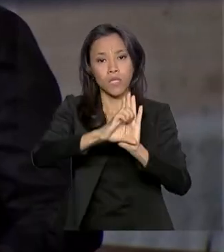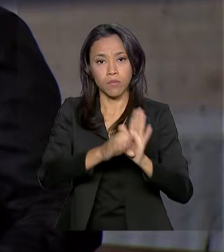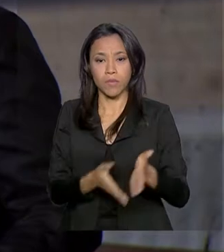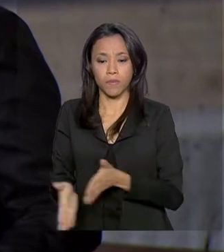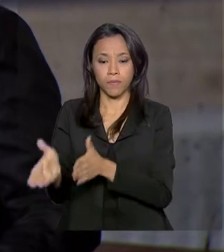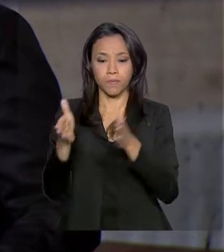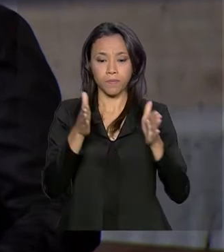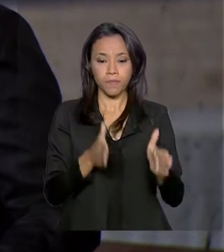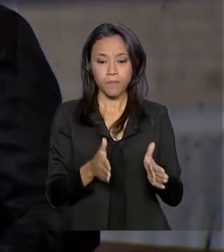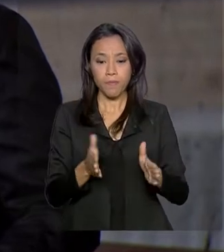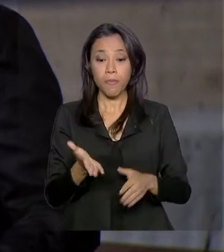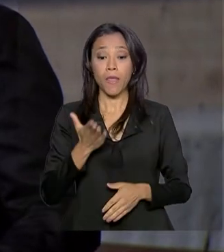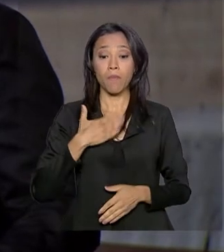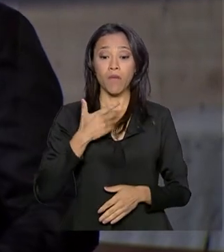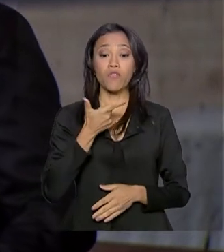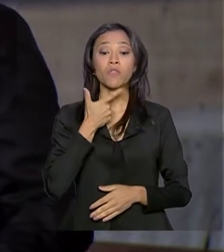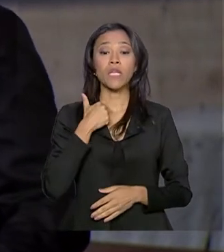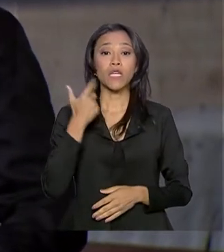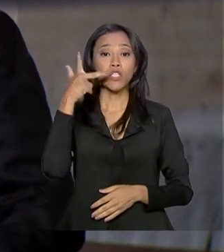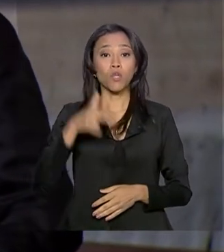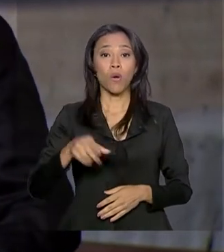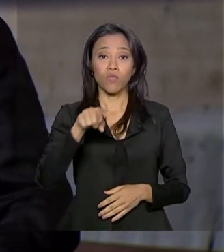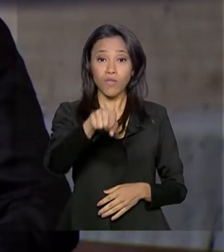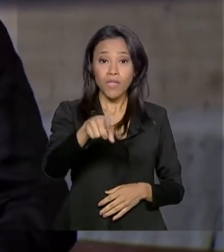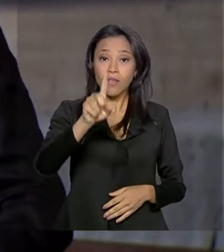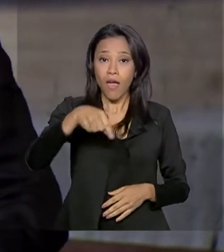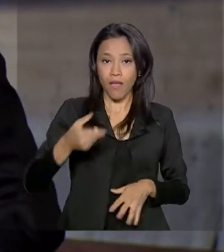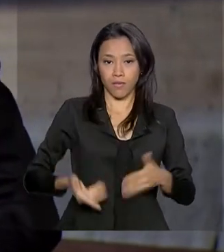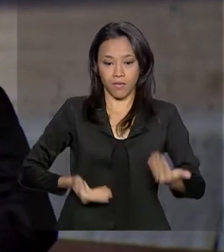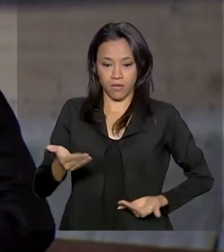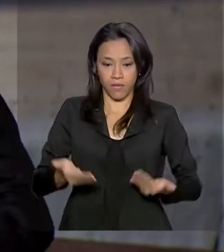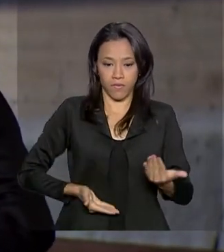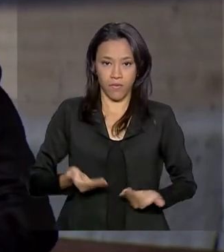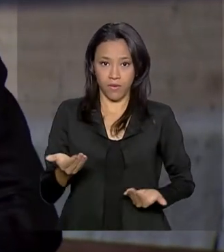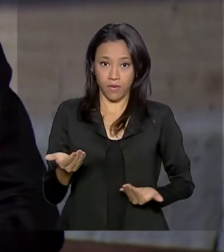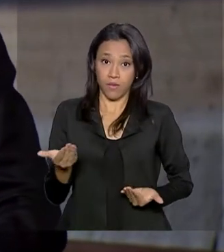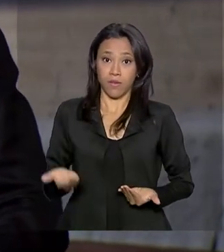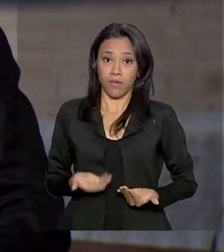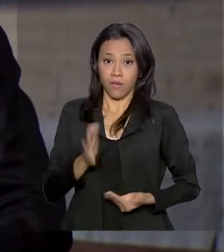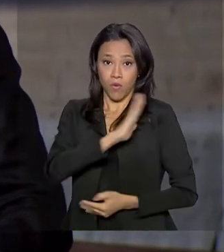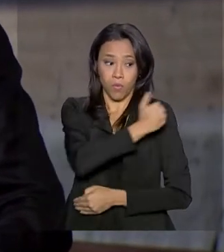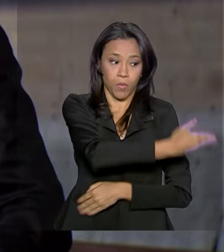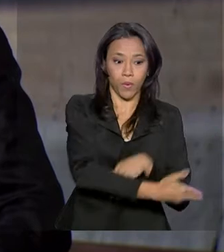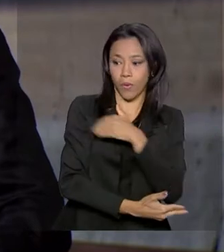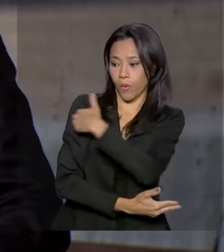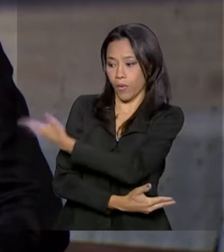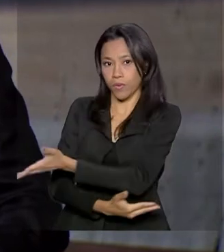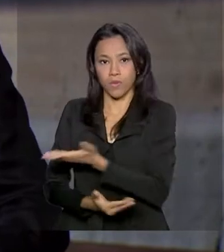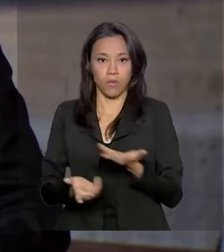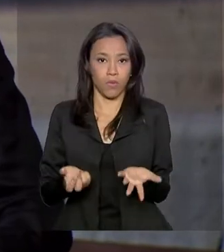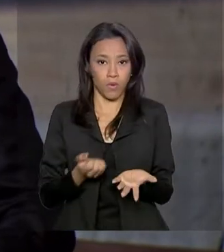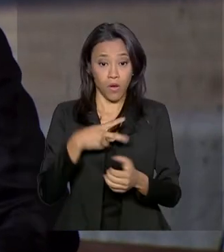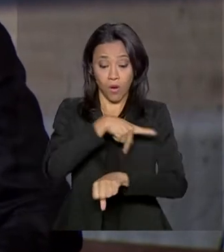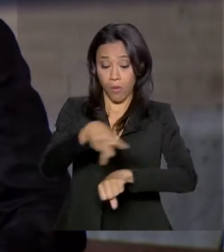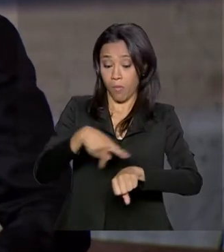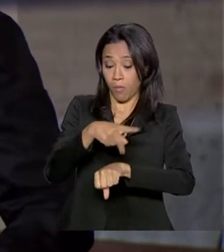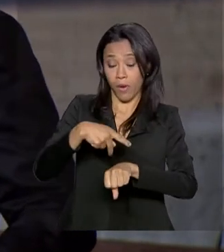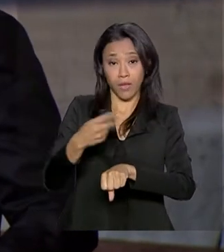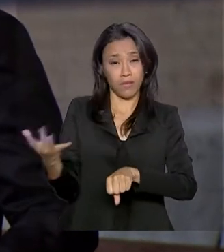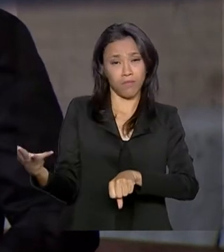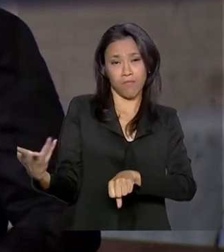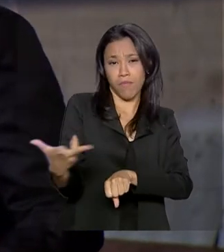vontade, como a de vocês, é de servir. Servir ao próximo, servir a nossa pátria maravilhosa